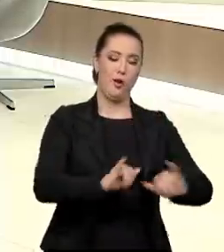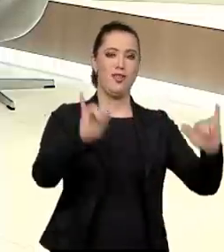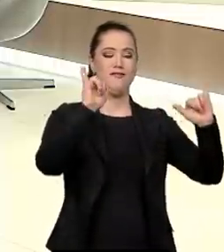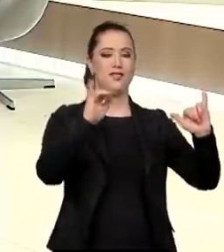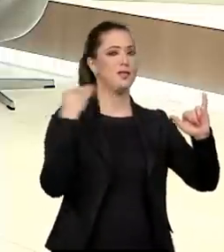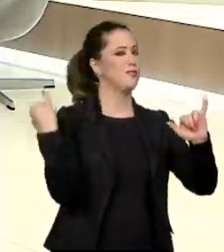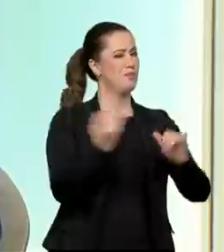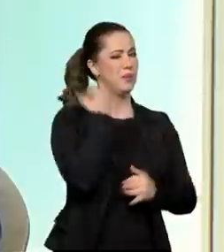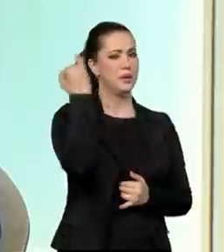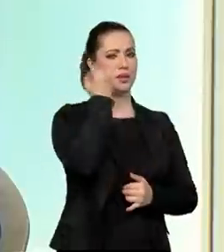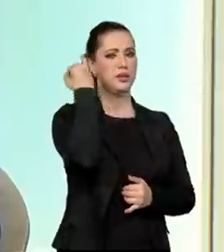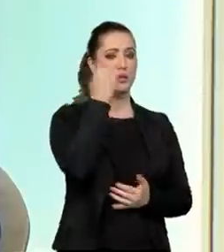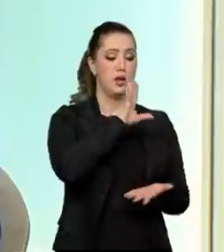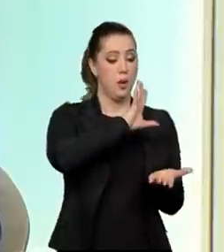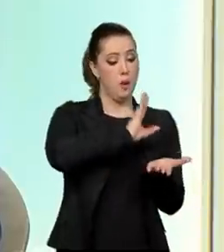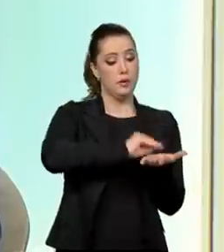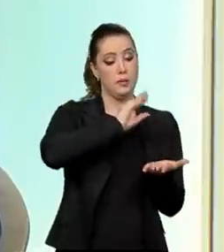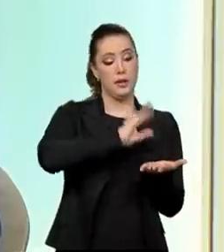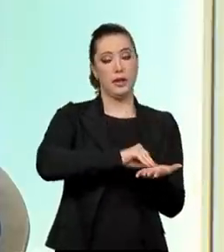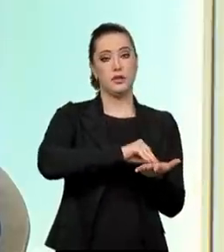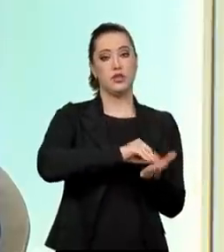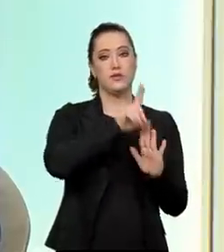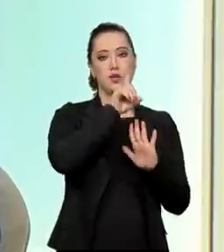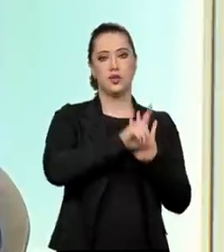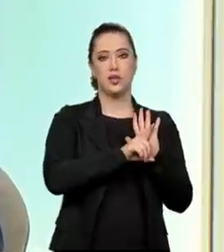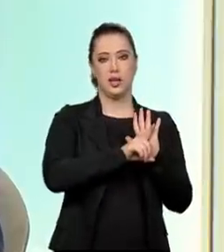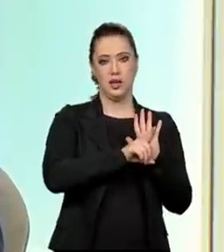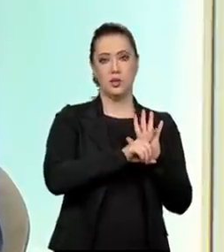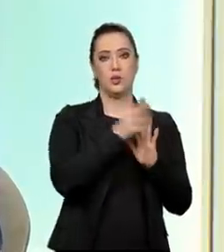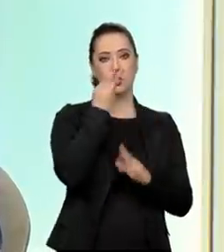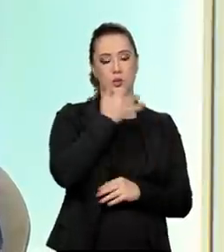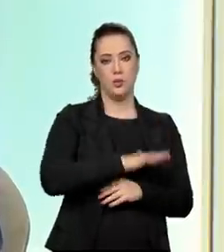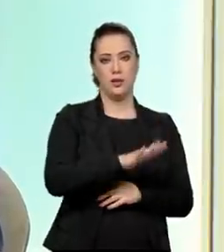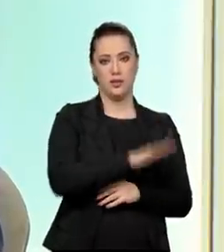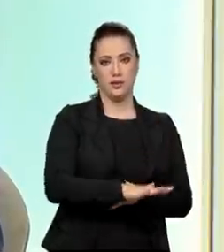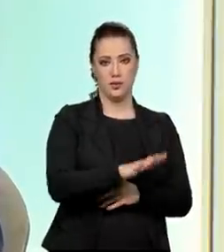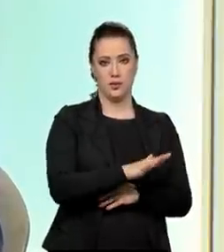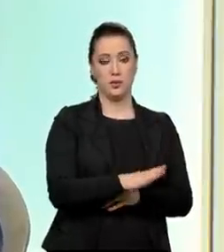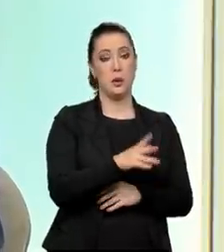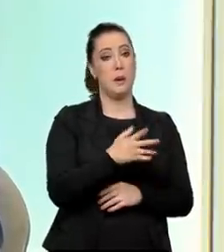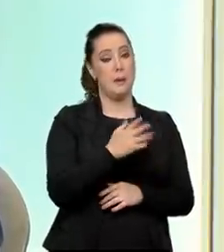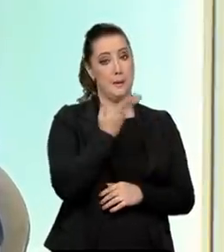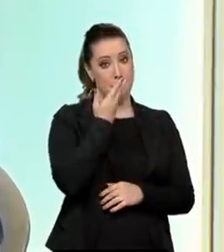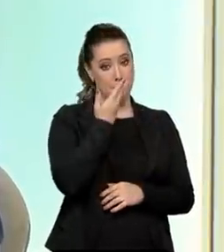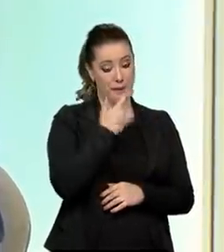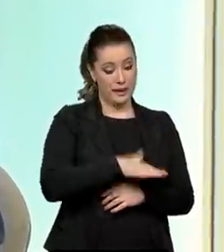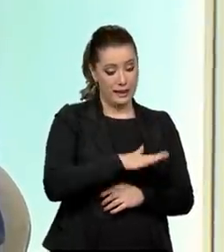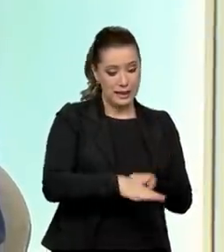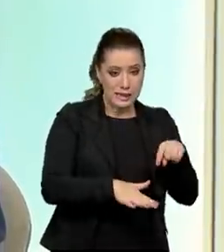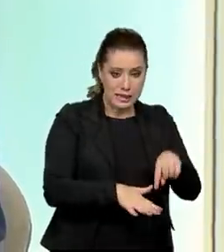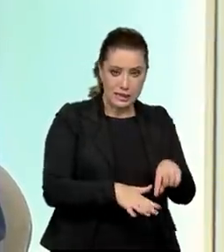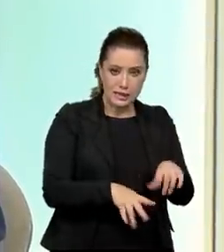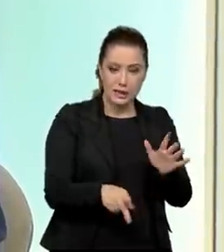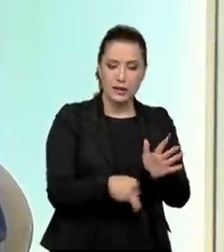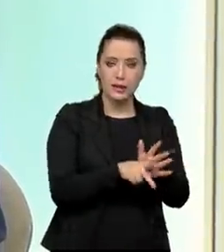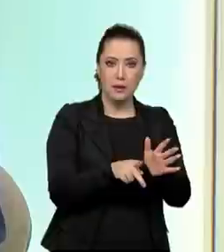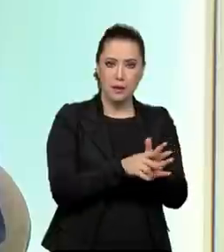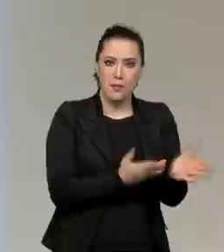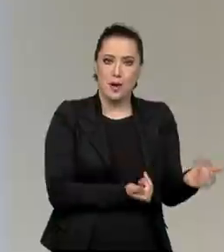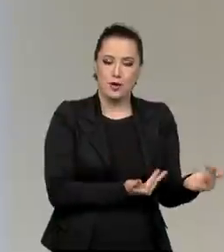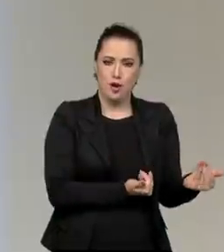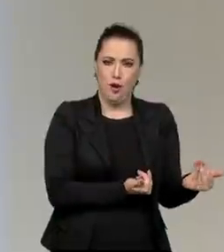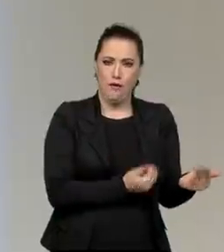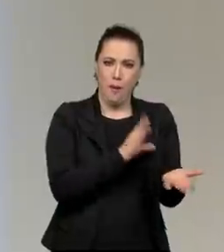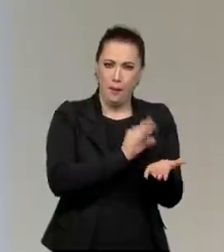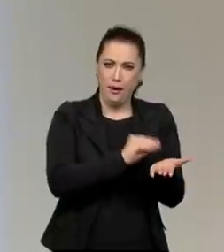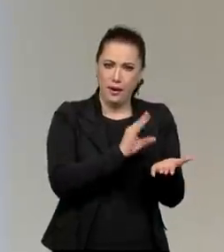que é os aplicativos Direitos Humanos Kids e Team. Isso é muito interessante, que é um serviço que ainda não existe no nosso país.